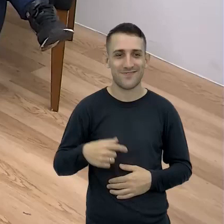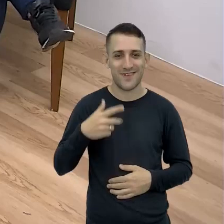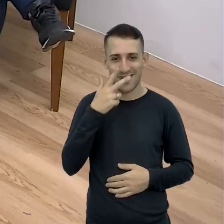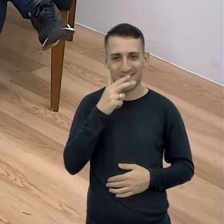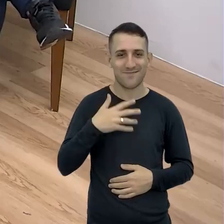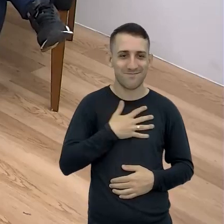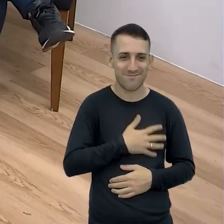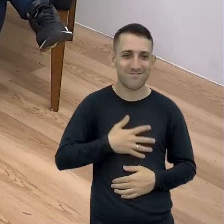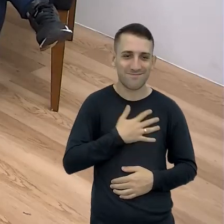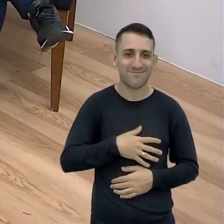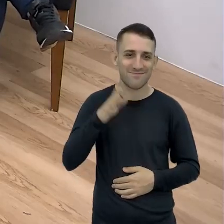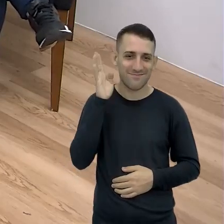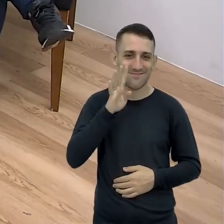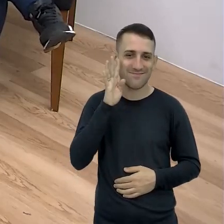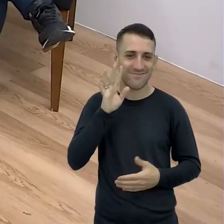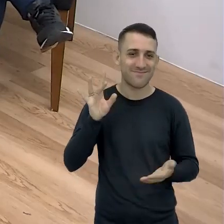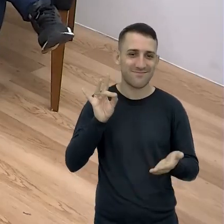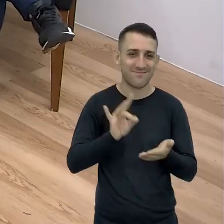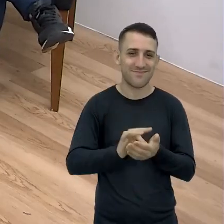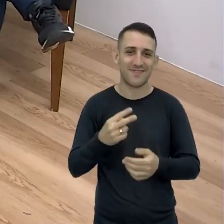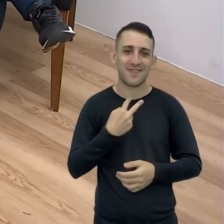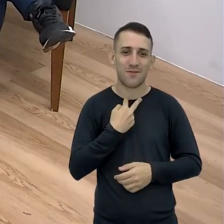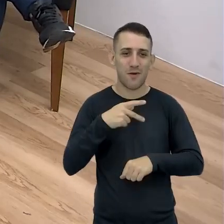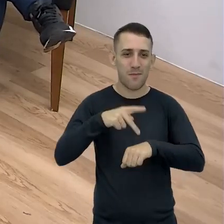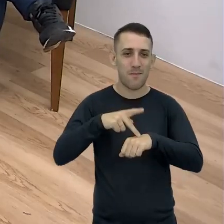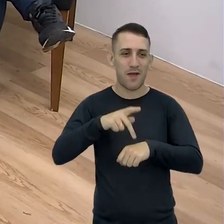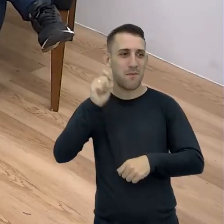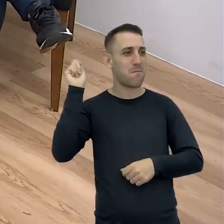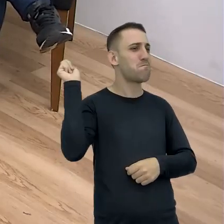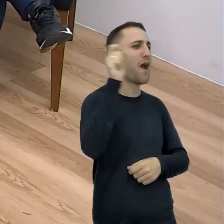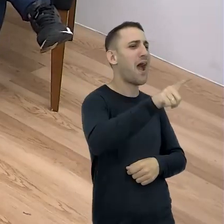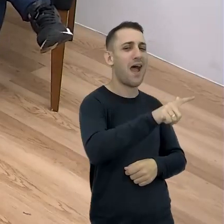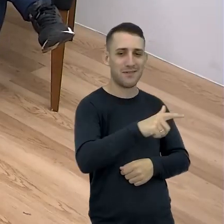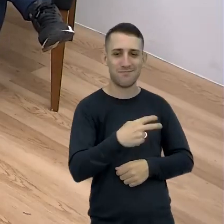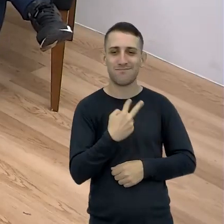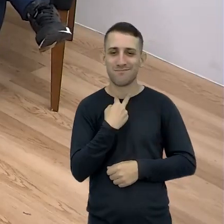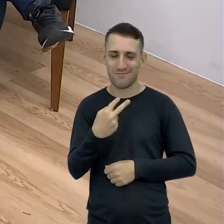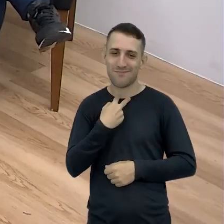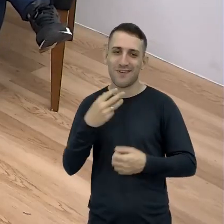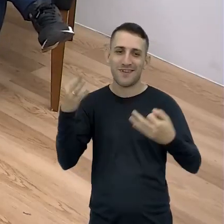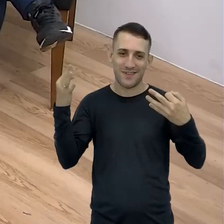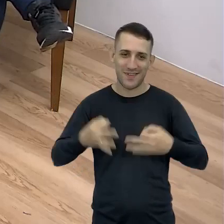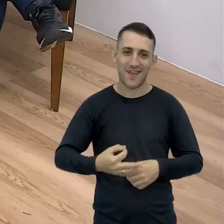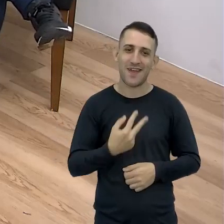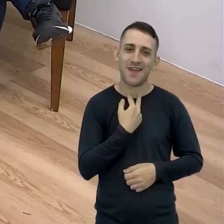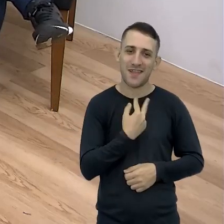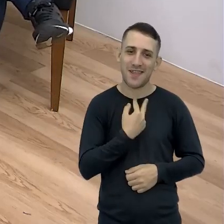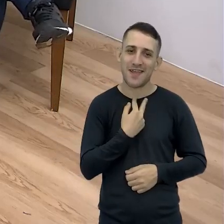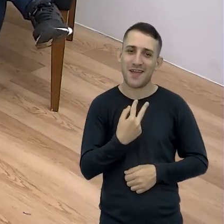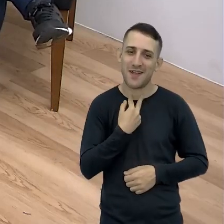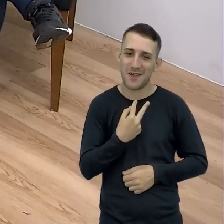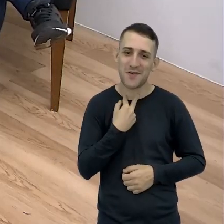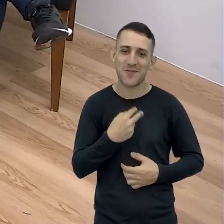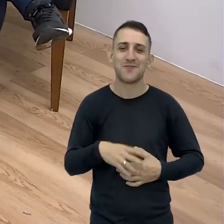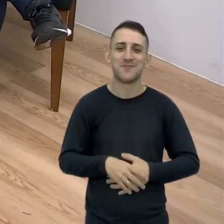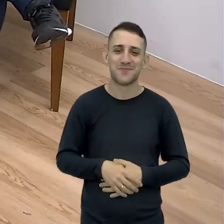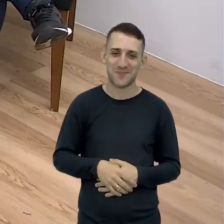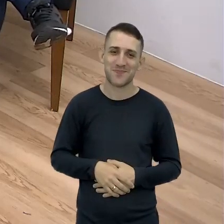estimado Não pode jogar a Na cabeça dos outros Não pode Só isopor